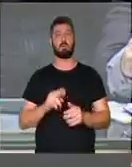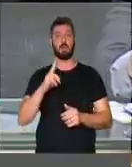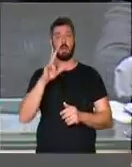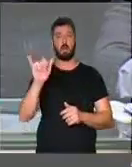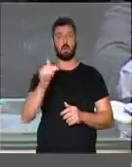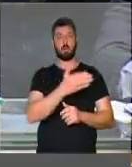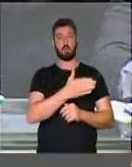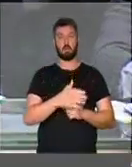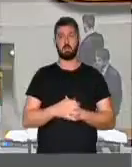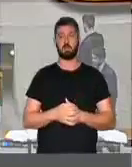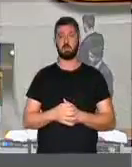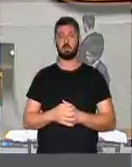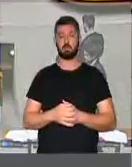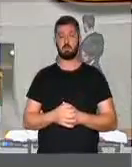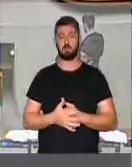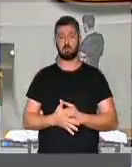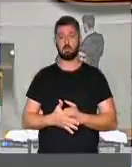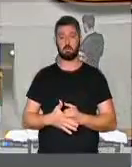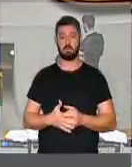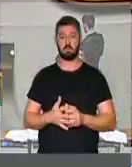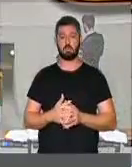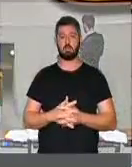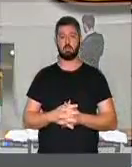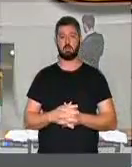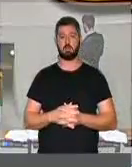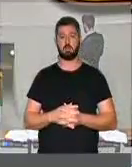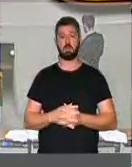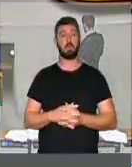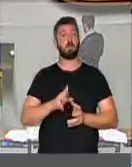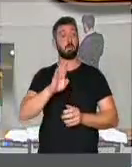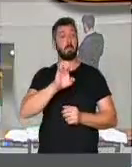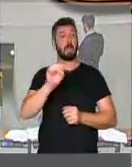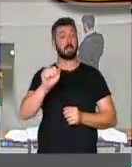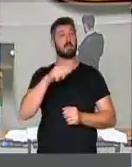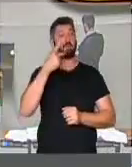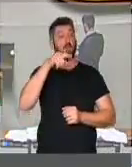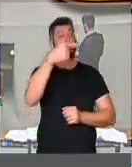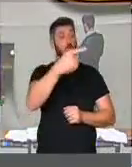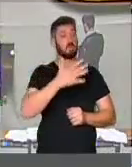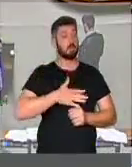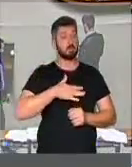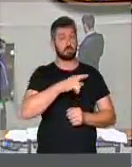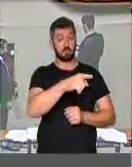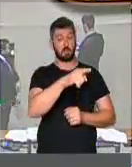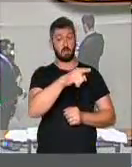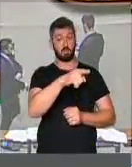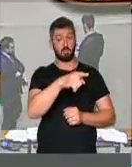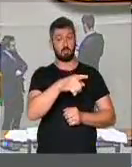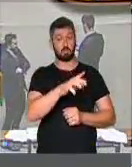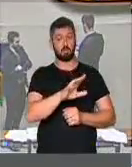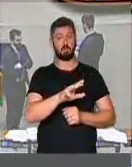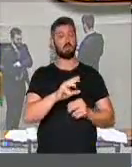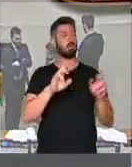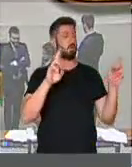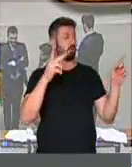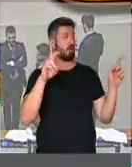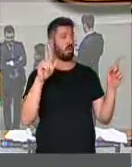O está com a palavra. Depois você vai falar, Lerth. Deixe ele falar. Fale, Raul.